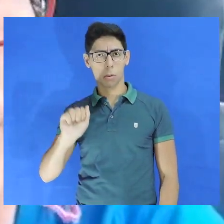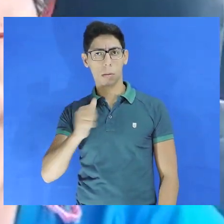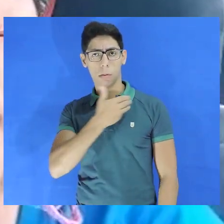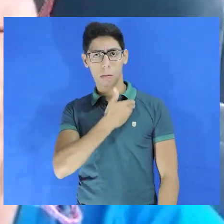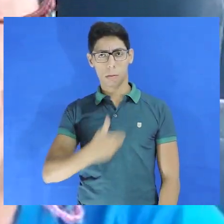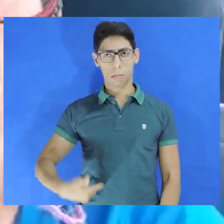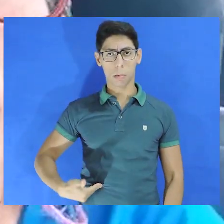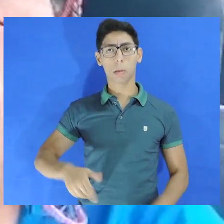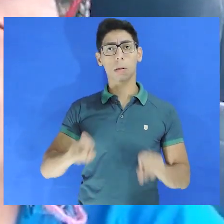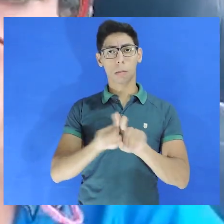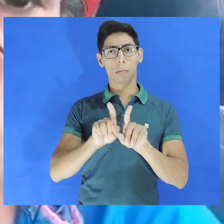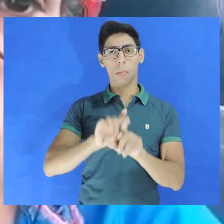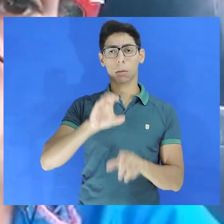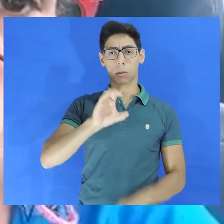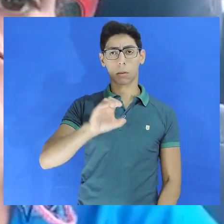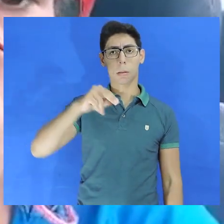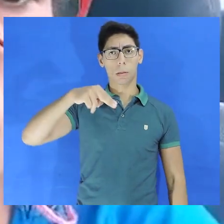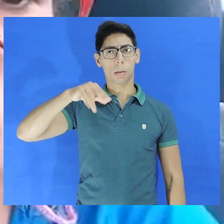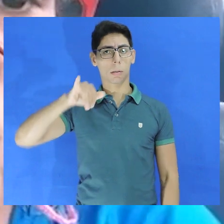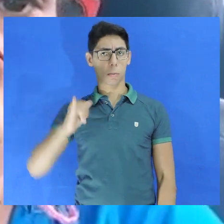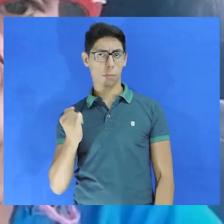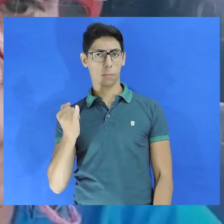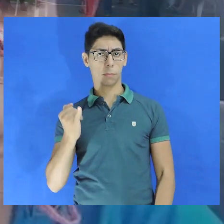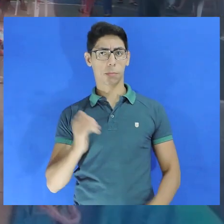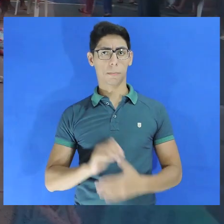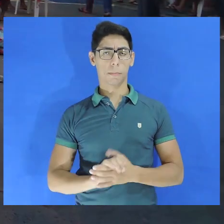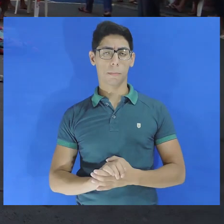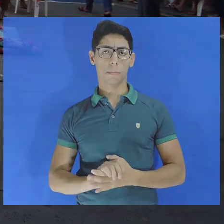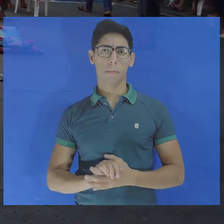Pública e encaminhamos para o CNJ.